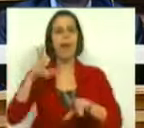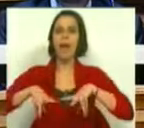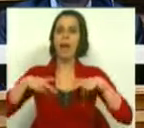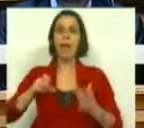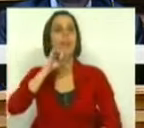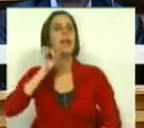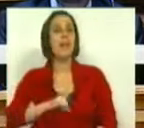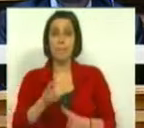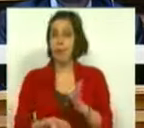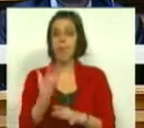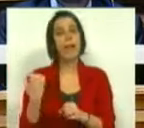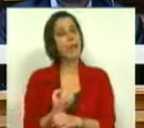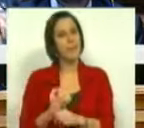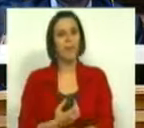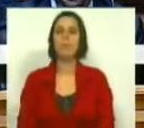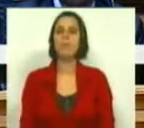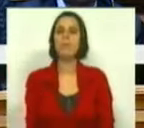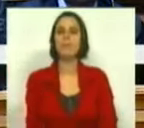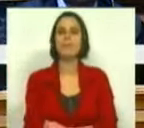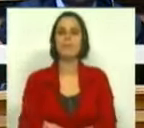riqueza e capazes de criar emprego.